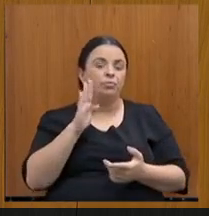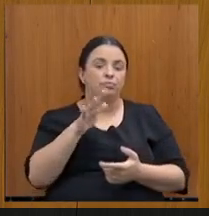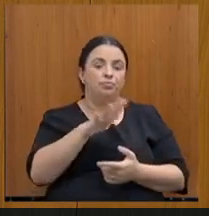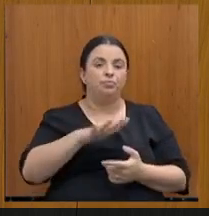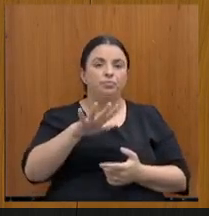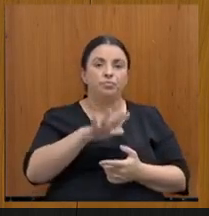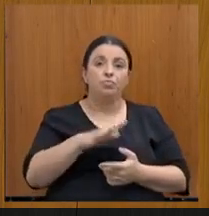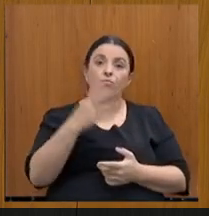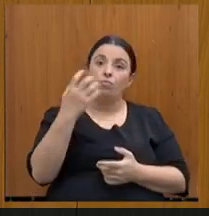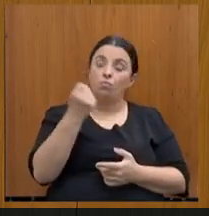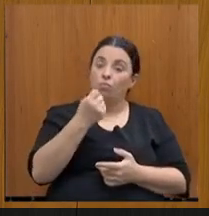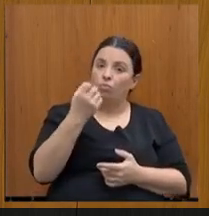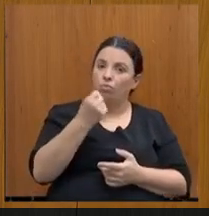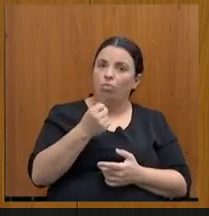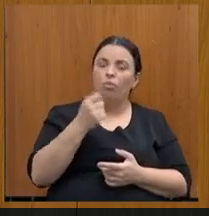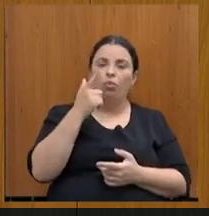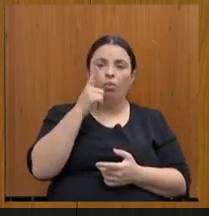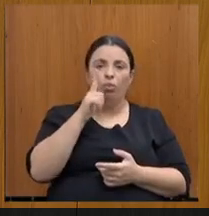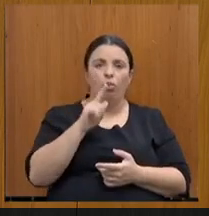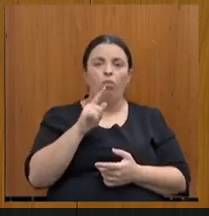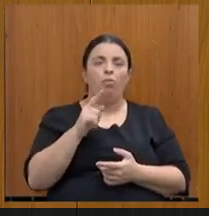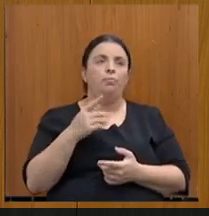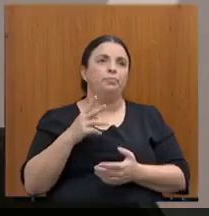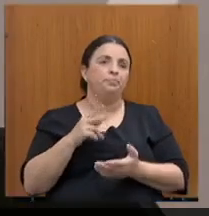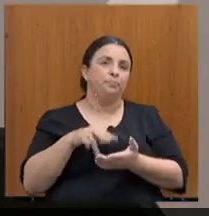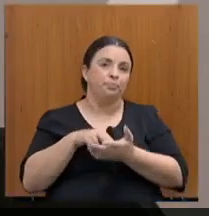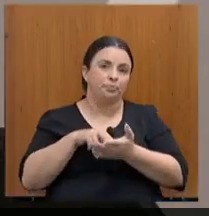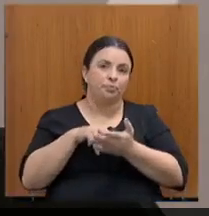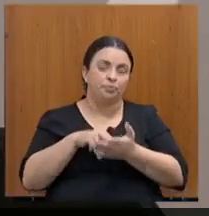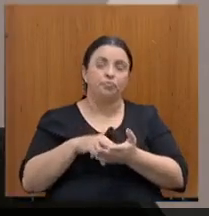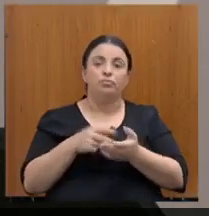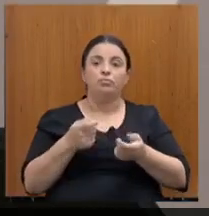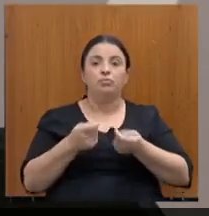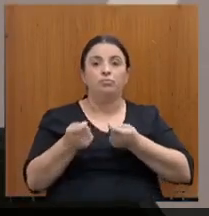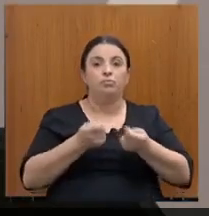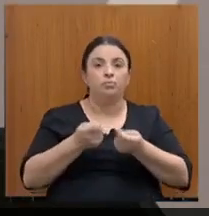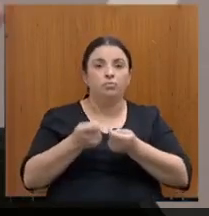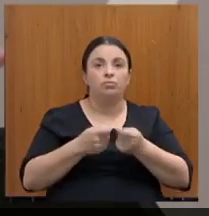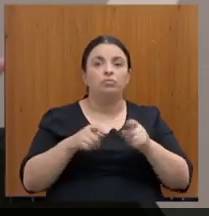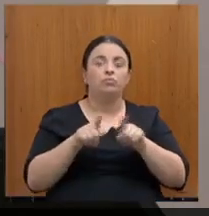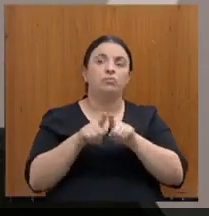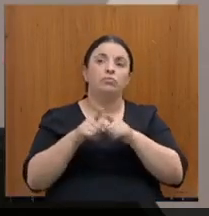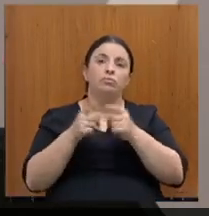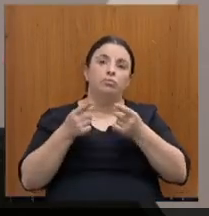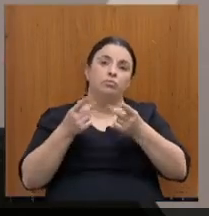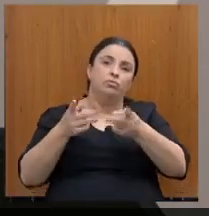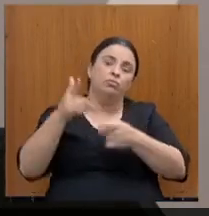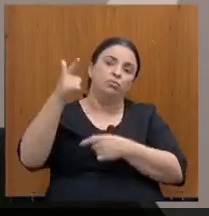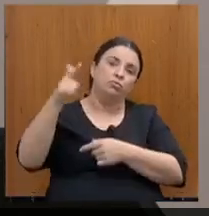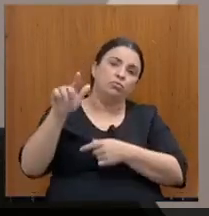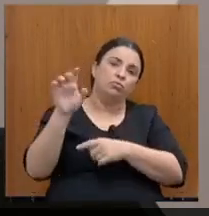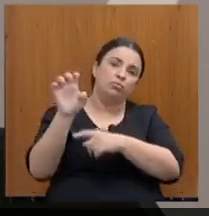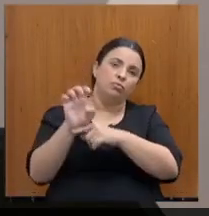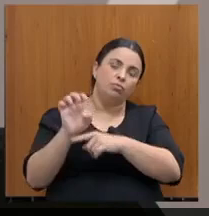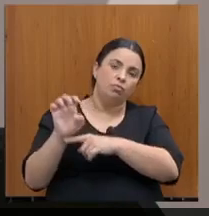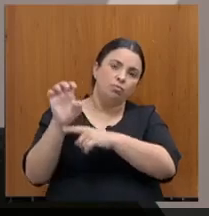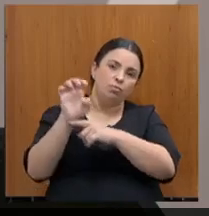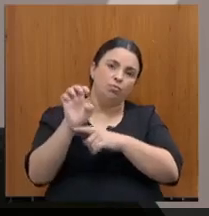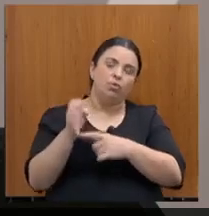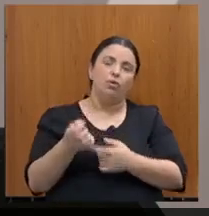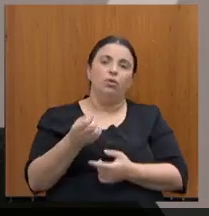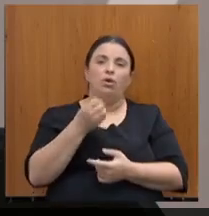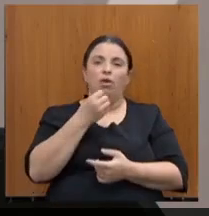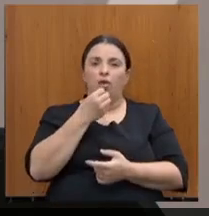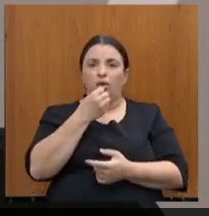se encaixar e permanecer no mercado e também fornecer para outros estados todos os benefícios, assim,